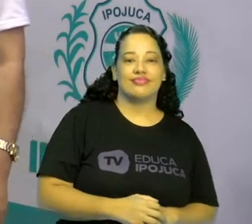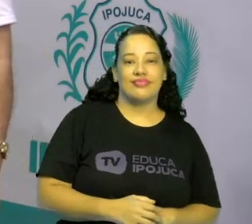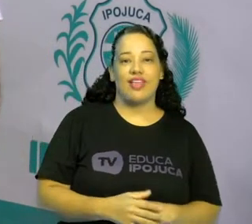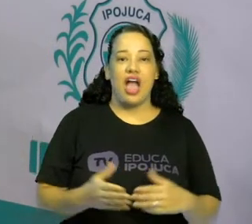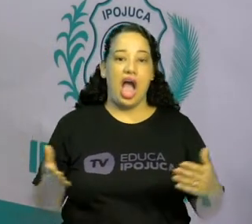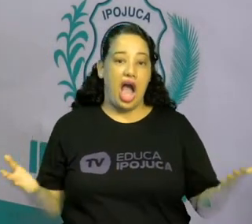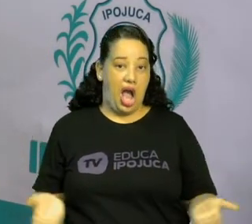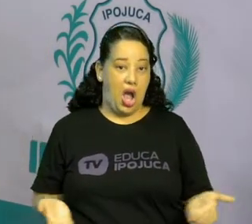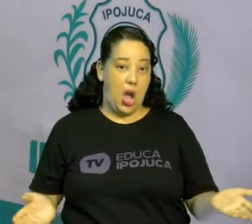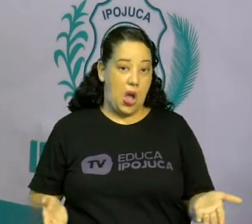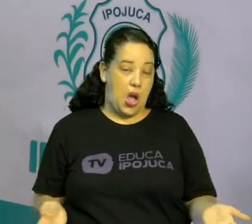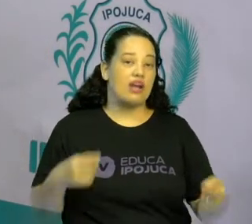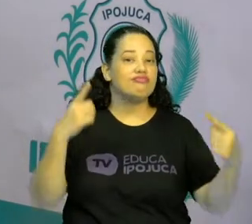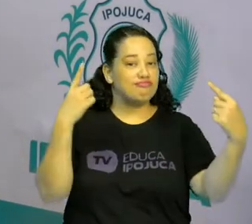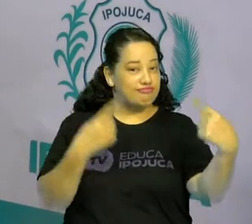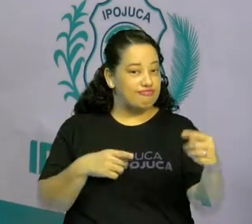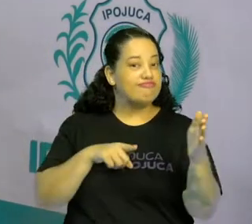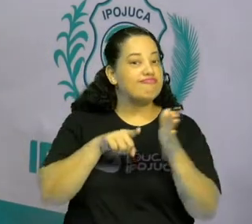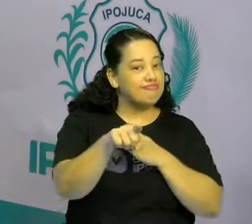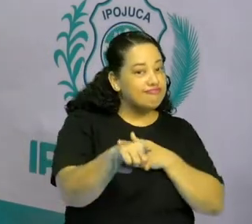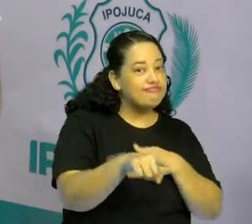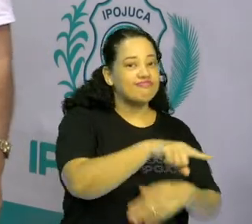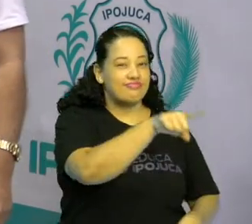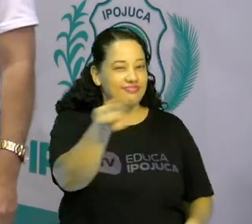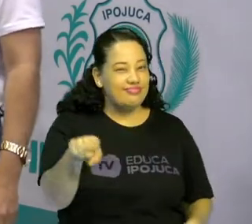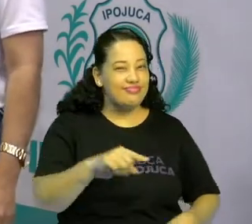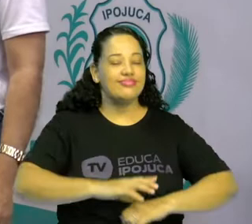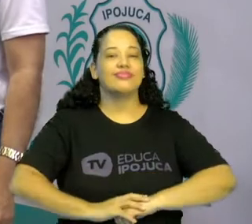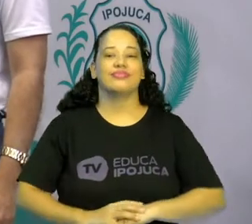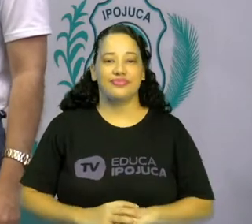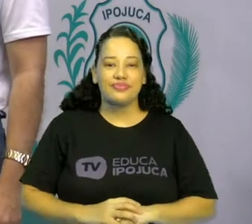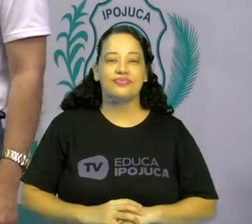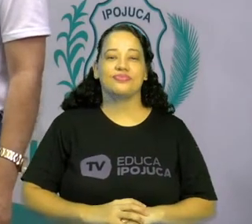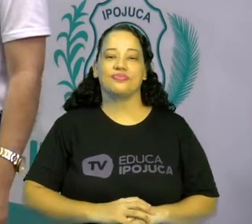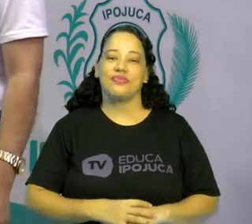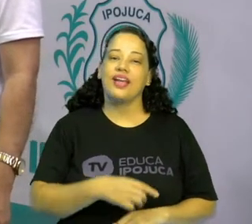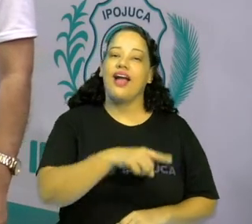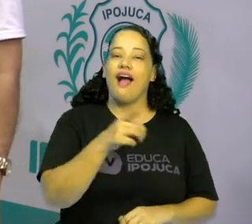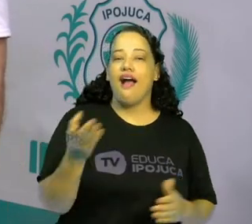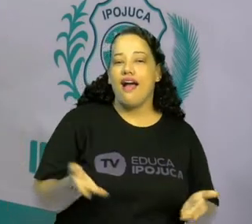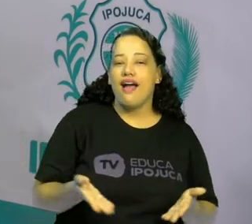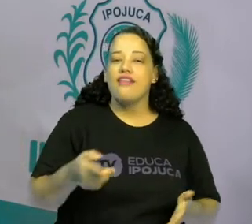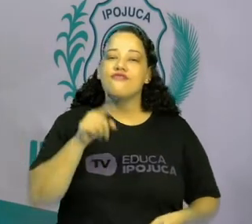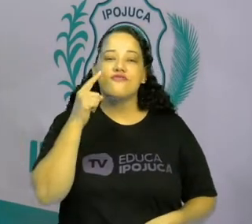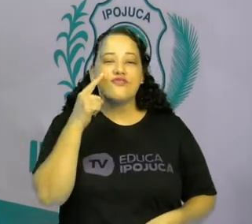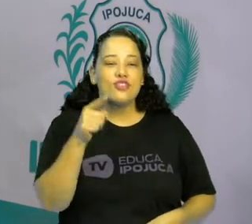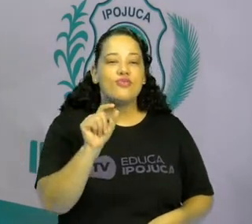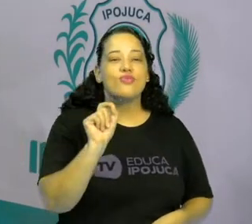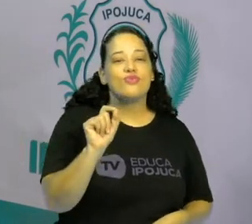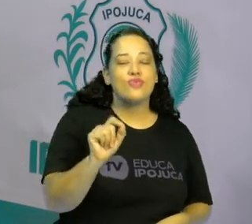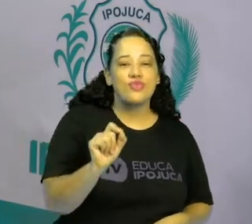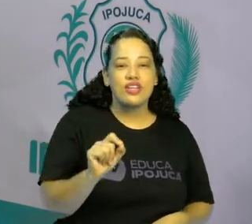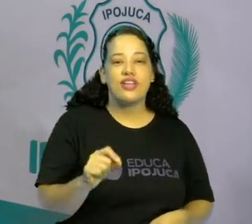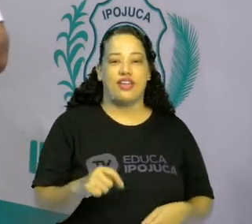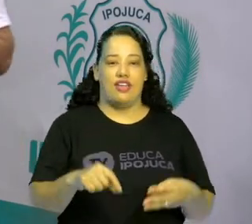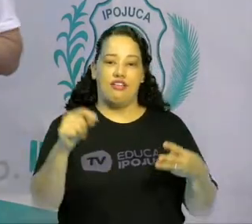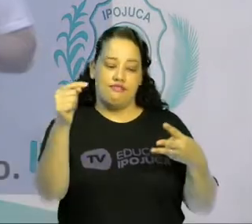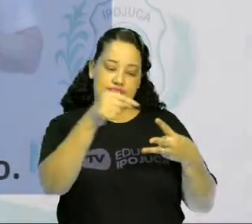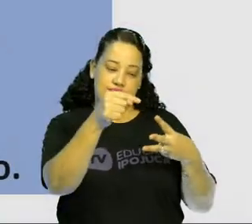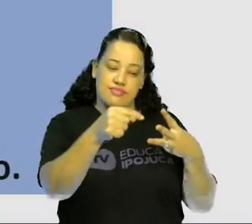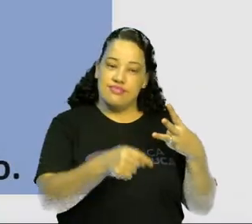Chegamos ao nosso desafio de hoje. Isso mesmo. E no nosso desafio, vocês irão fazer três